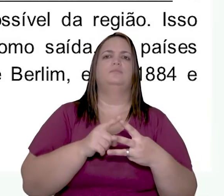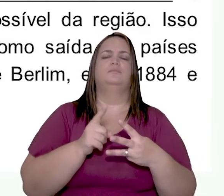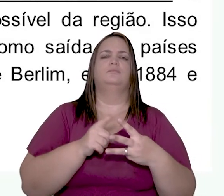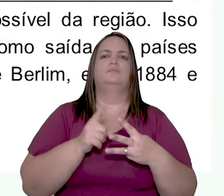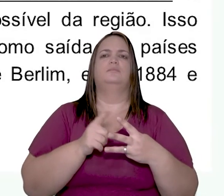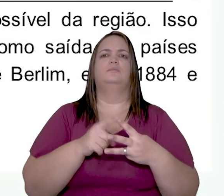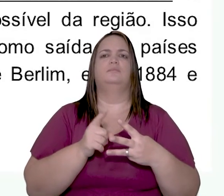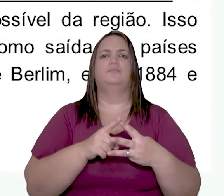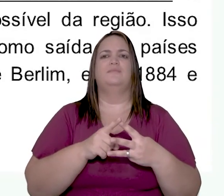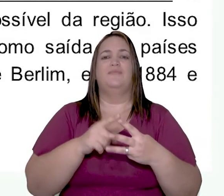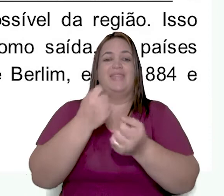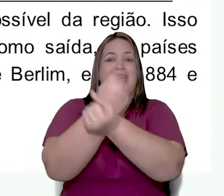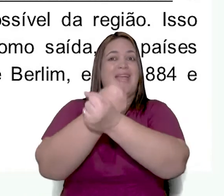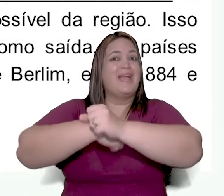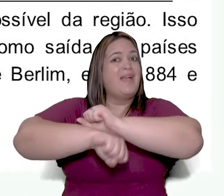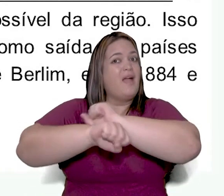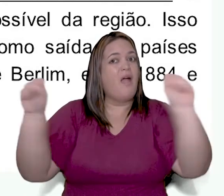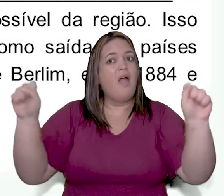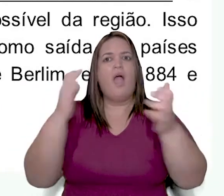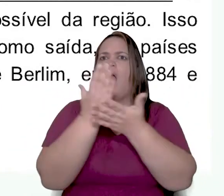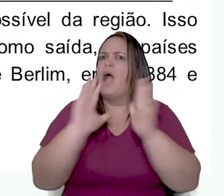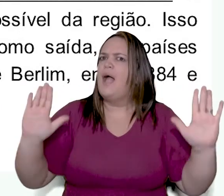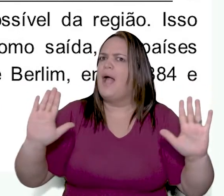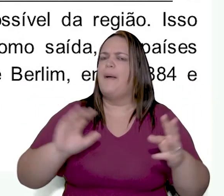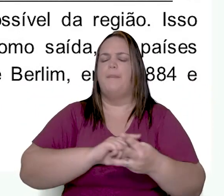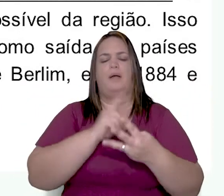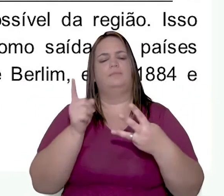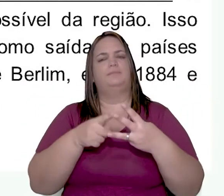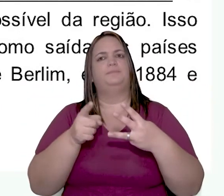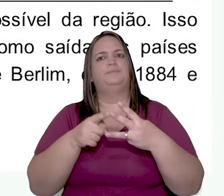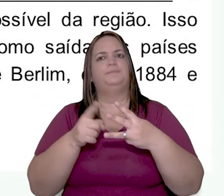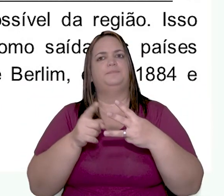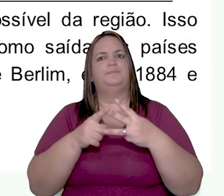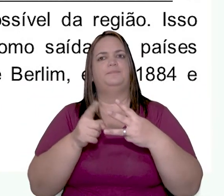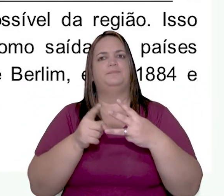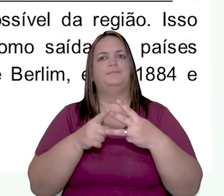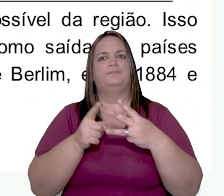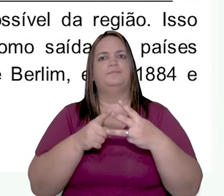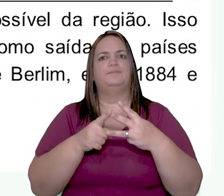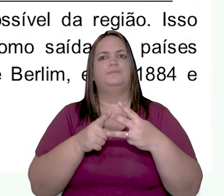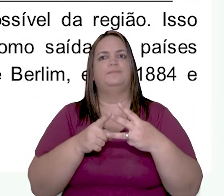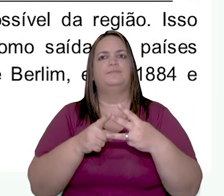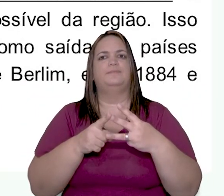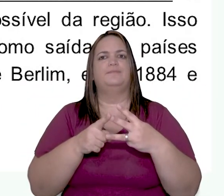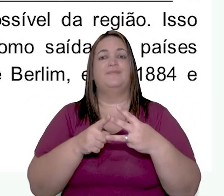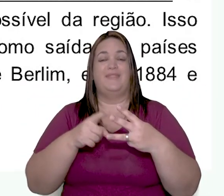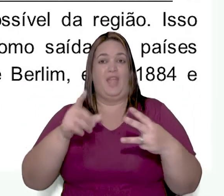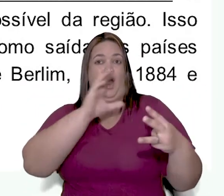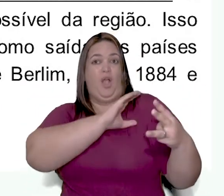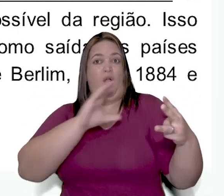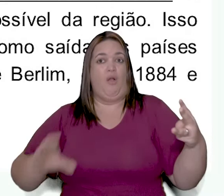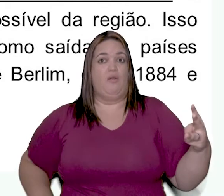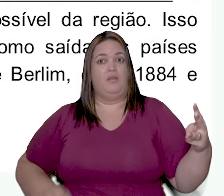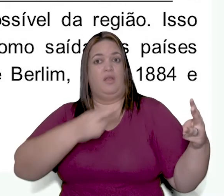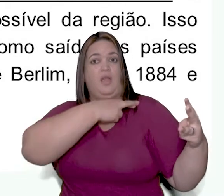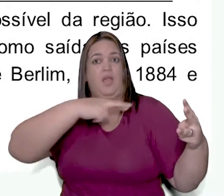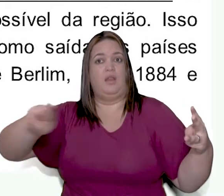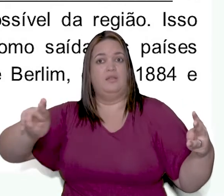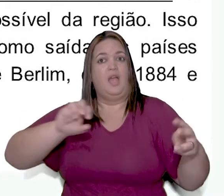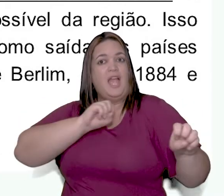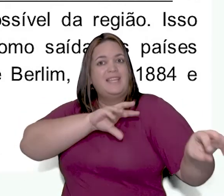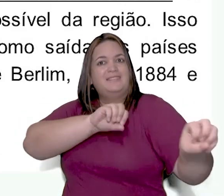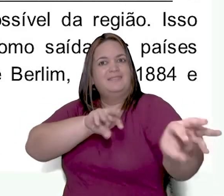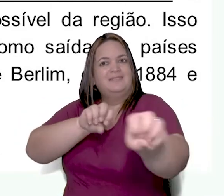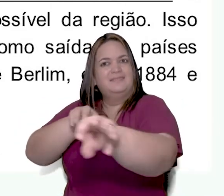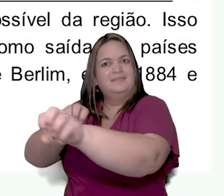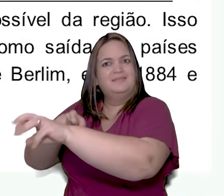da divisão do continente africano. O primeiro deles era acabar com a escravidão. O segundo